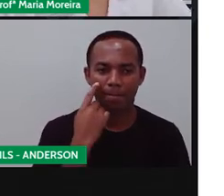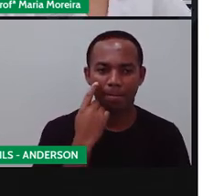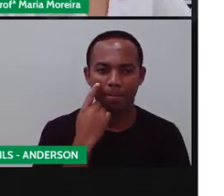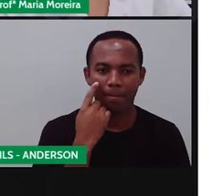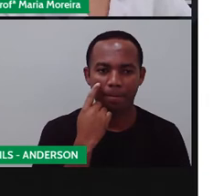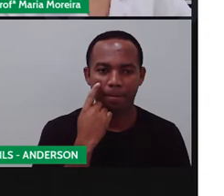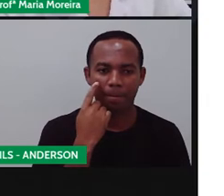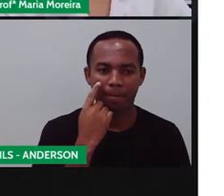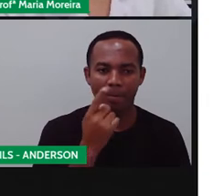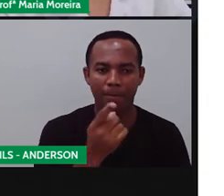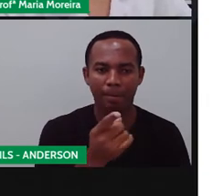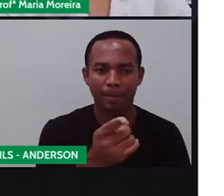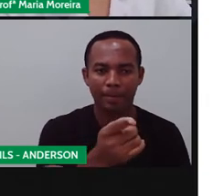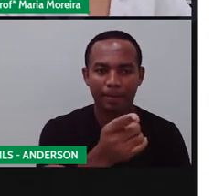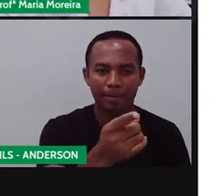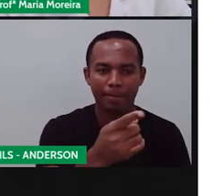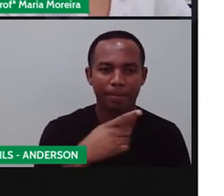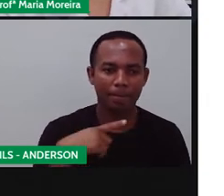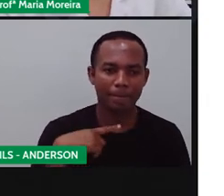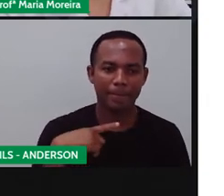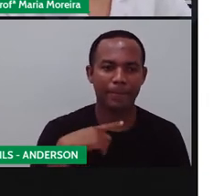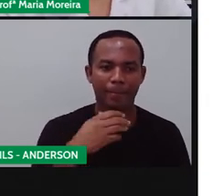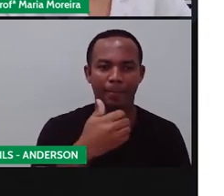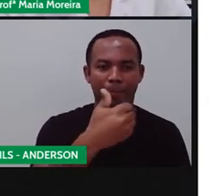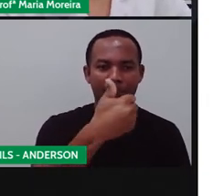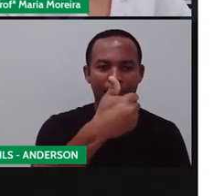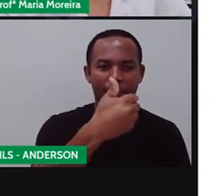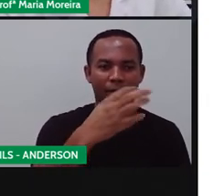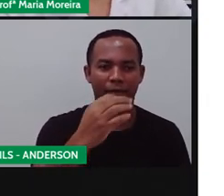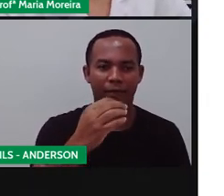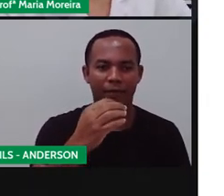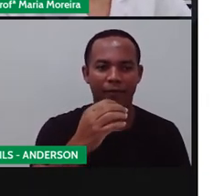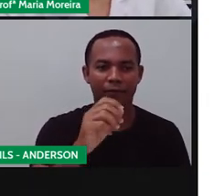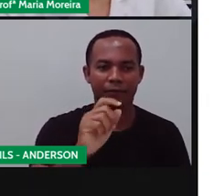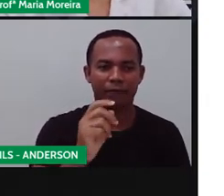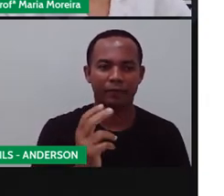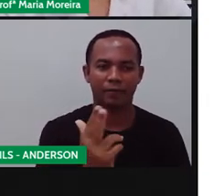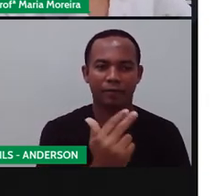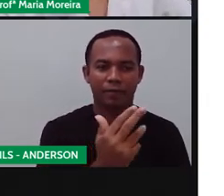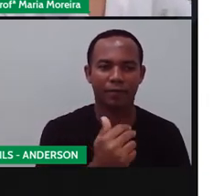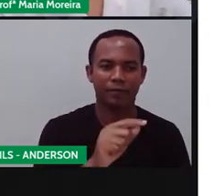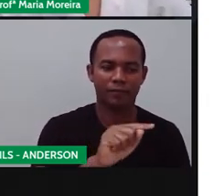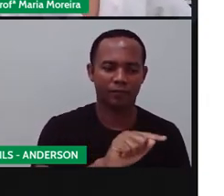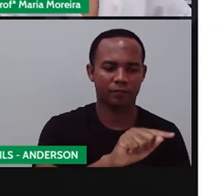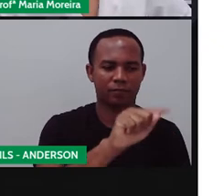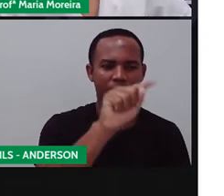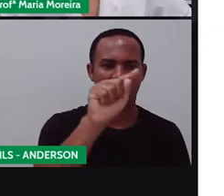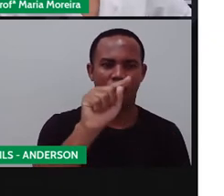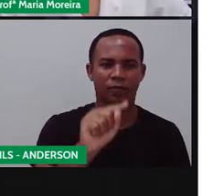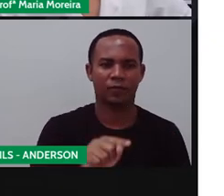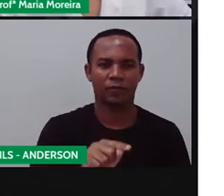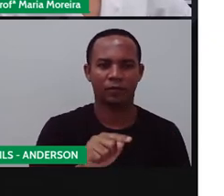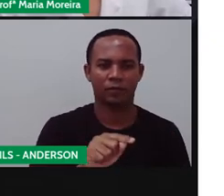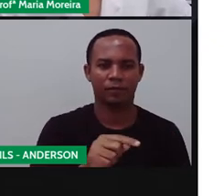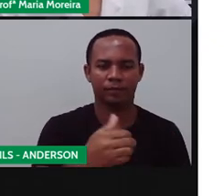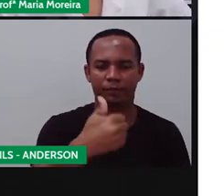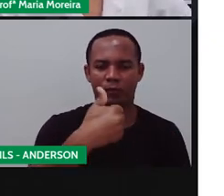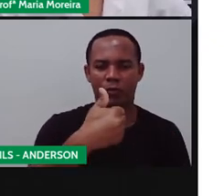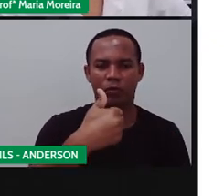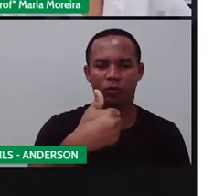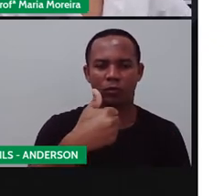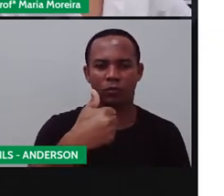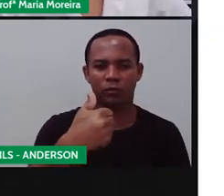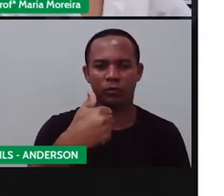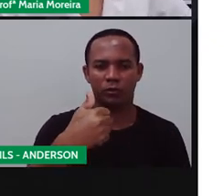Aqui, ó. Tá vendo aqui? 10 é esse símbolozinho aqui, ó. Esse contorno. E 11 vai ser o quê? O